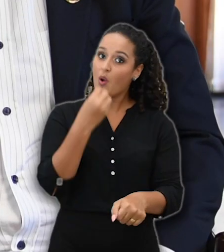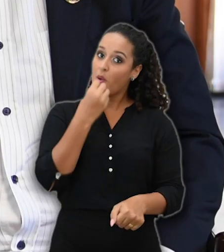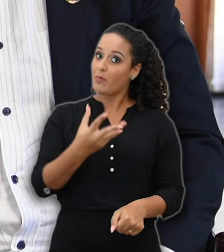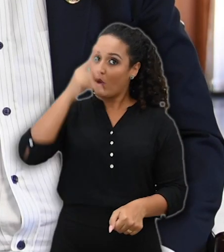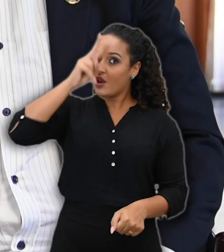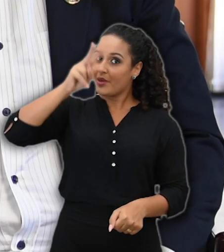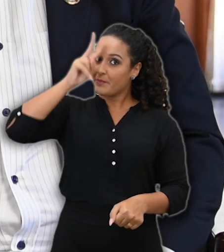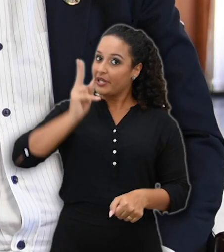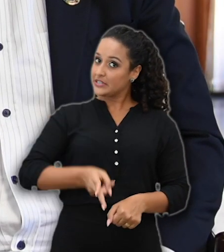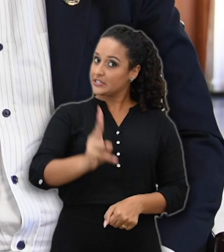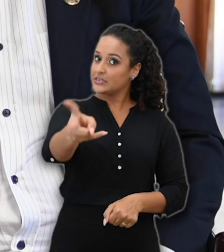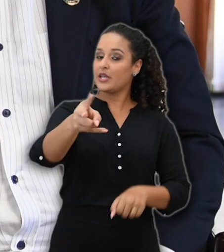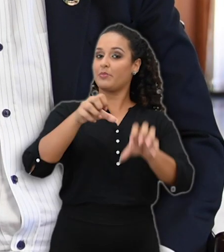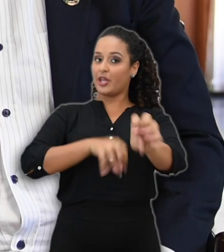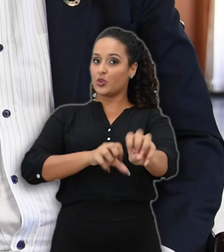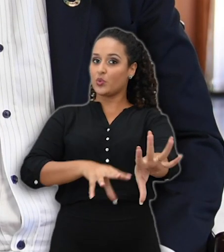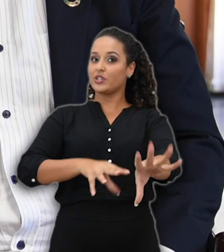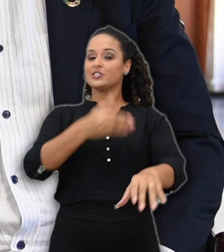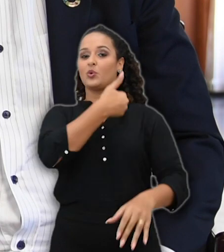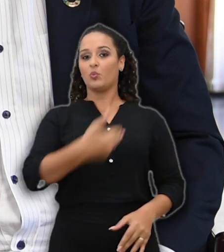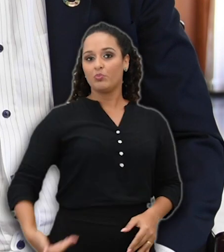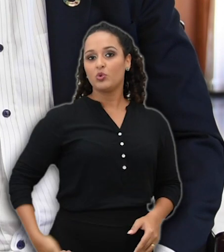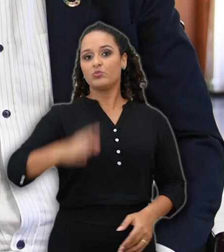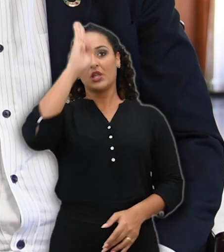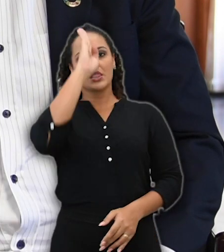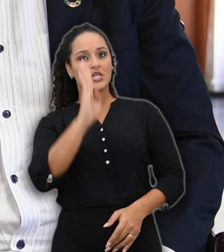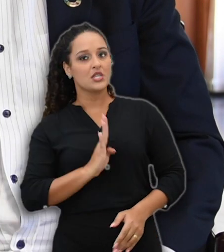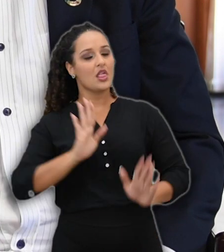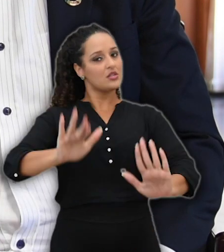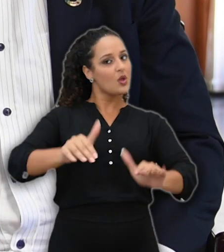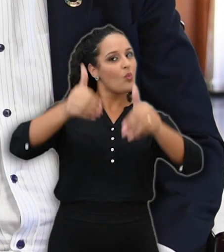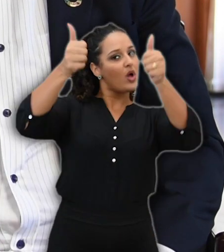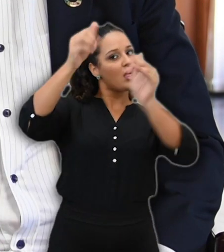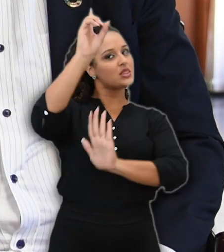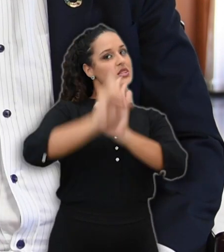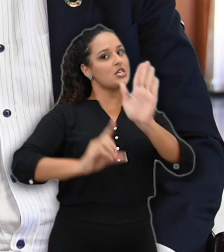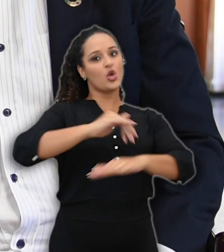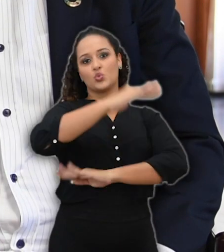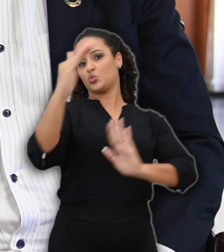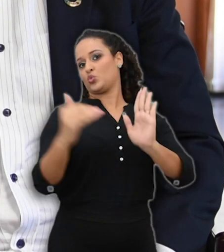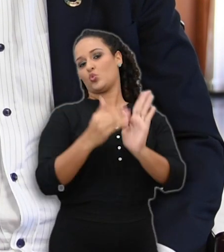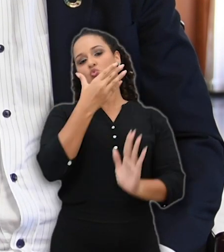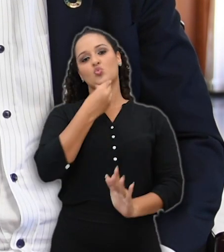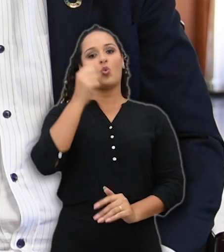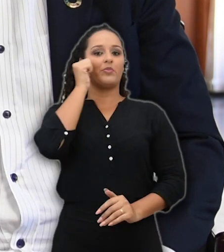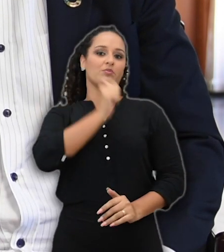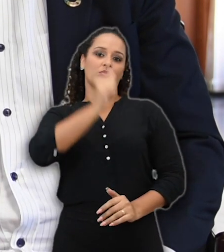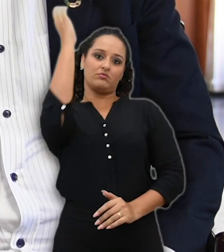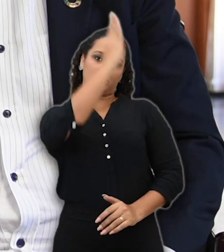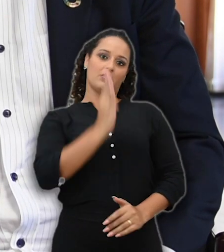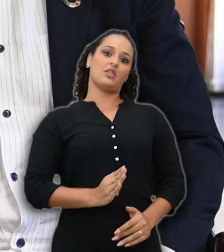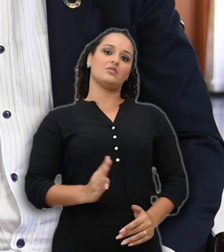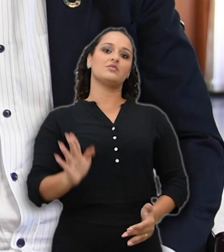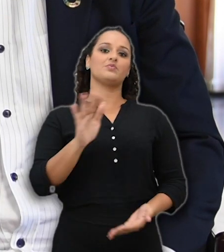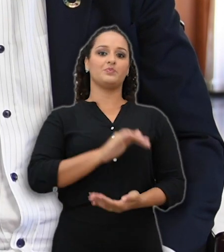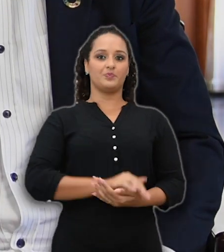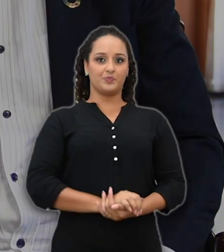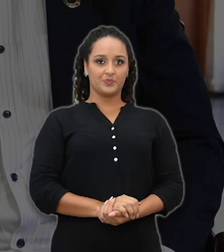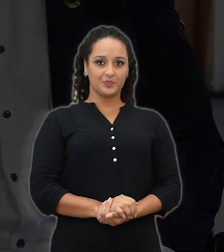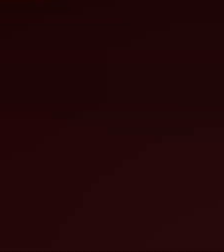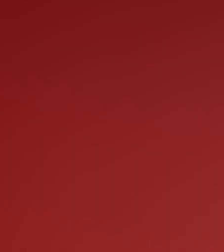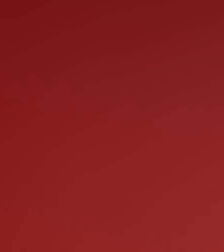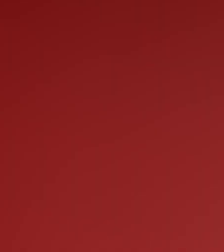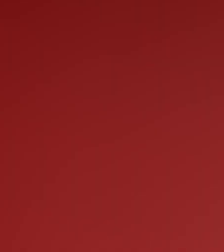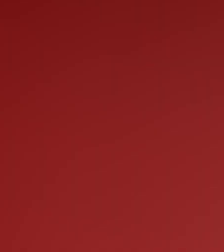nunca é demais lembrar que educação pública, gratuita e de qualidade é um direito de todos e todas as brasileiras.